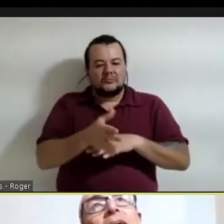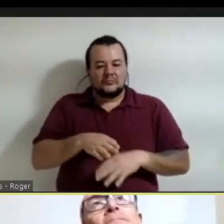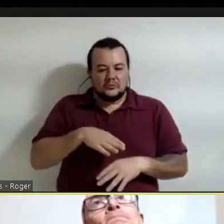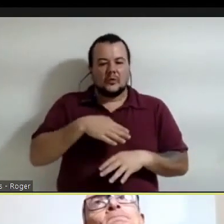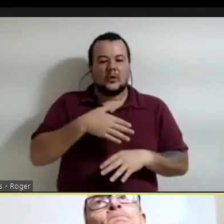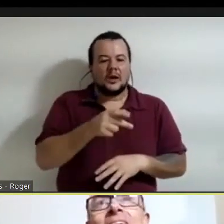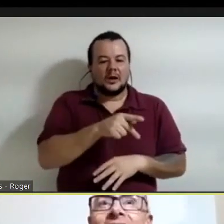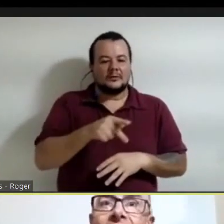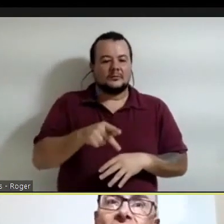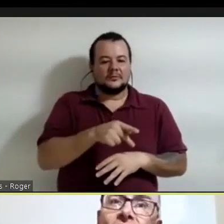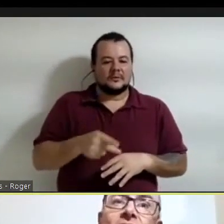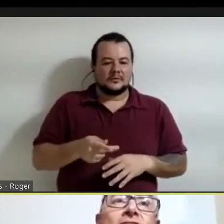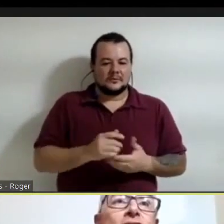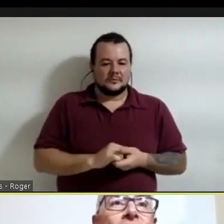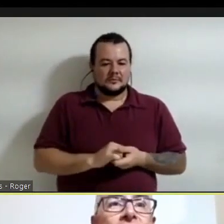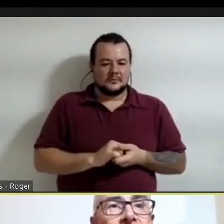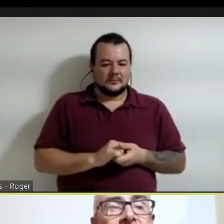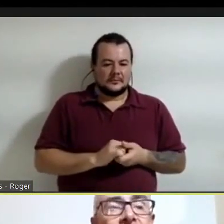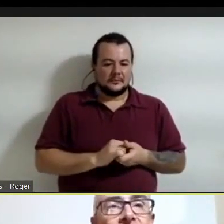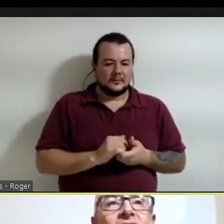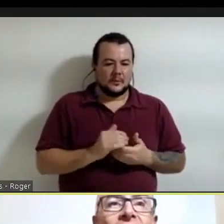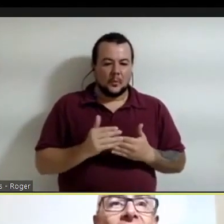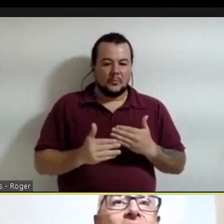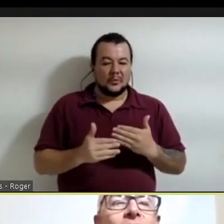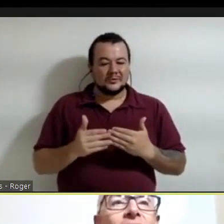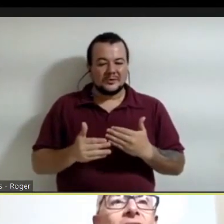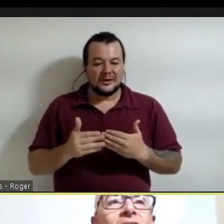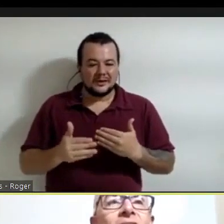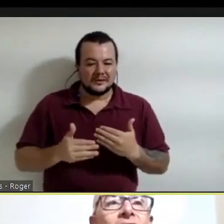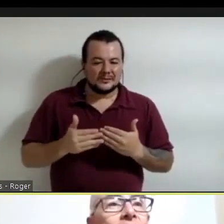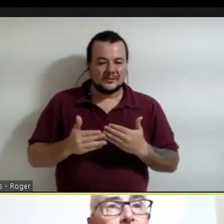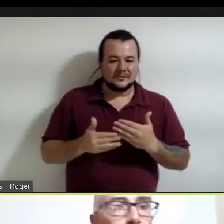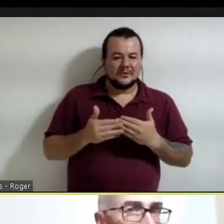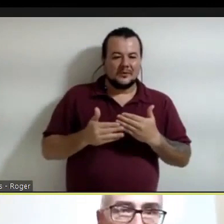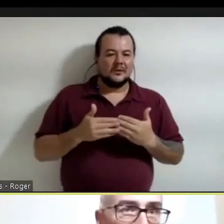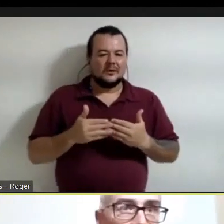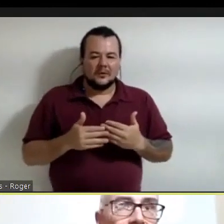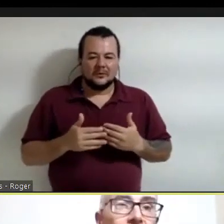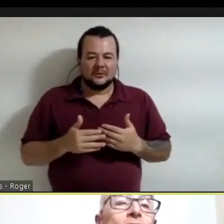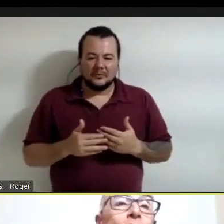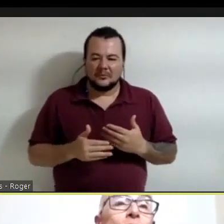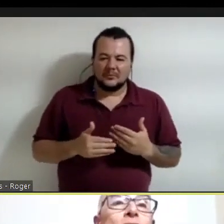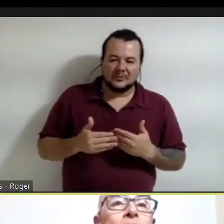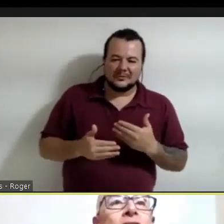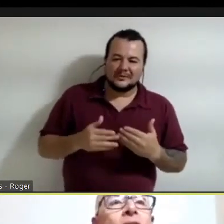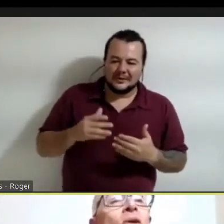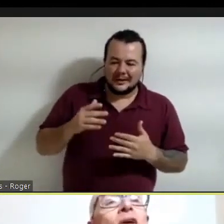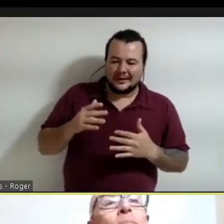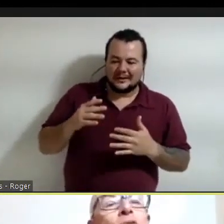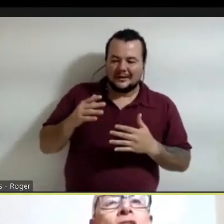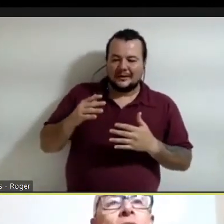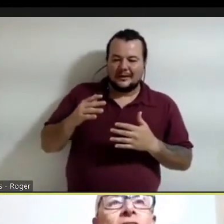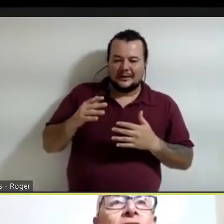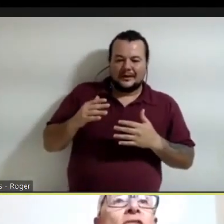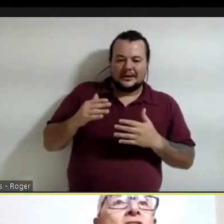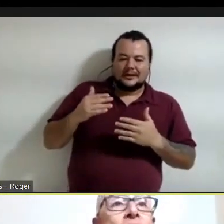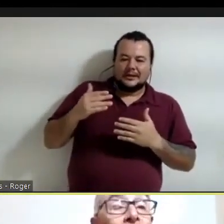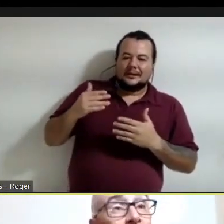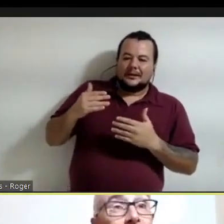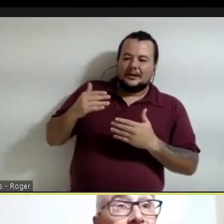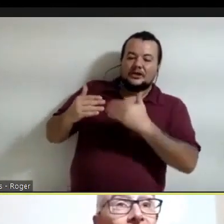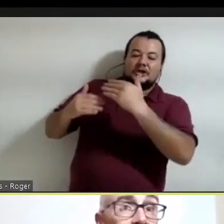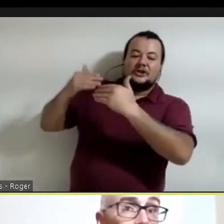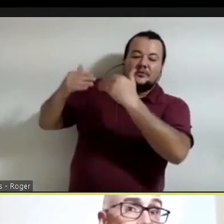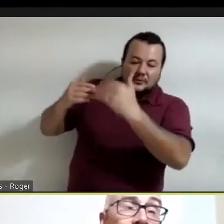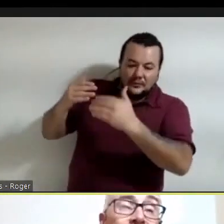exemplo, de a gestão da ignorância. Aceptar que eu não tenho que saber de tudo, mas que possivelmente há um